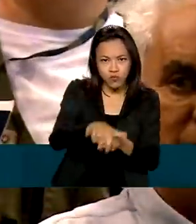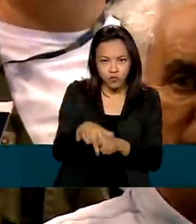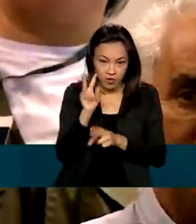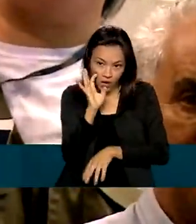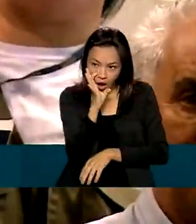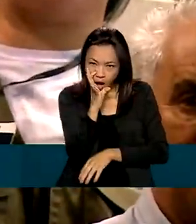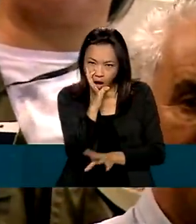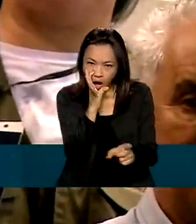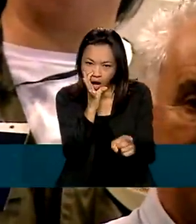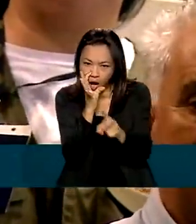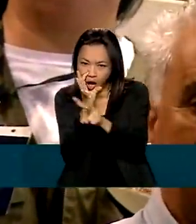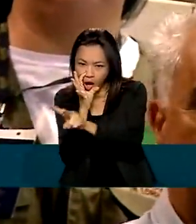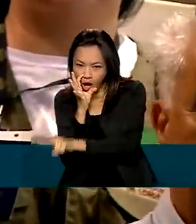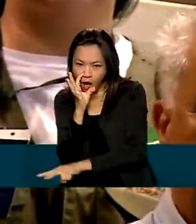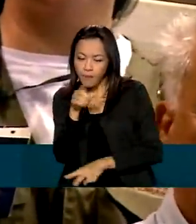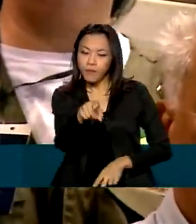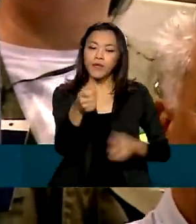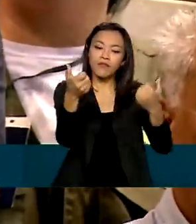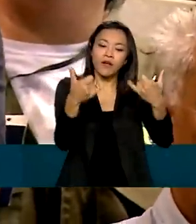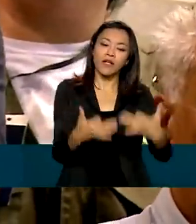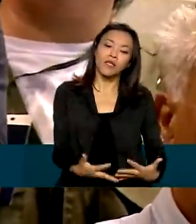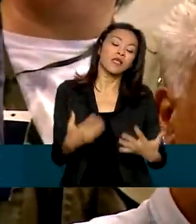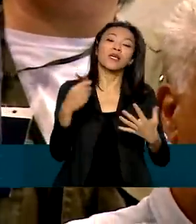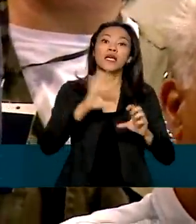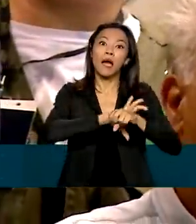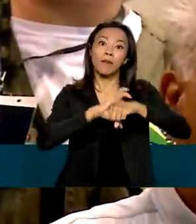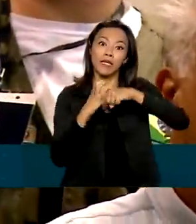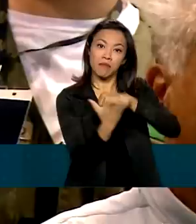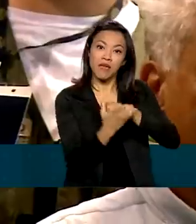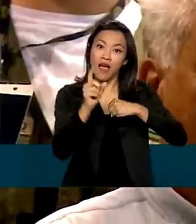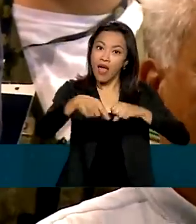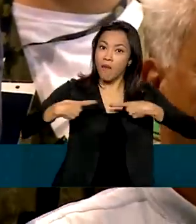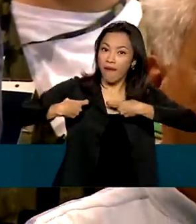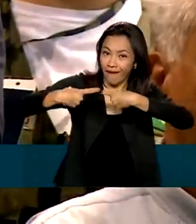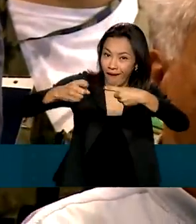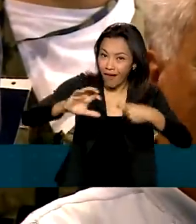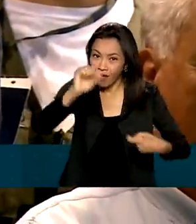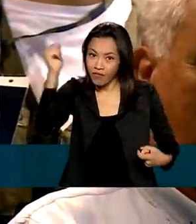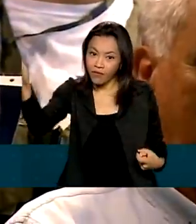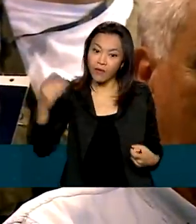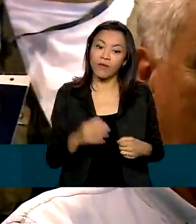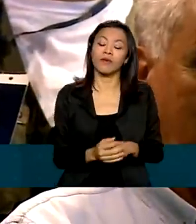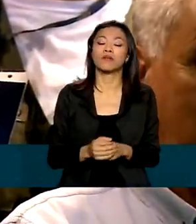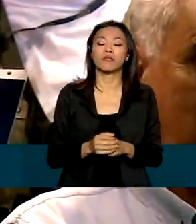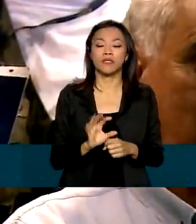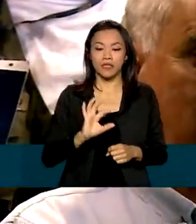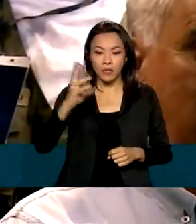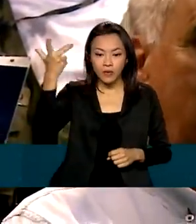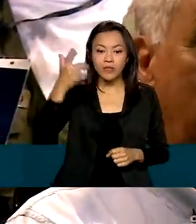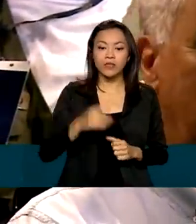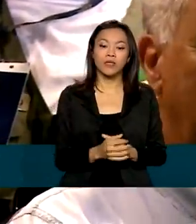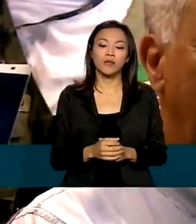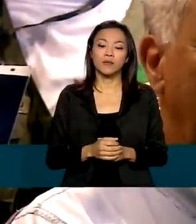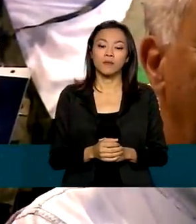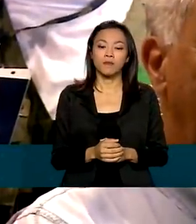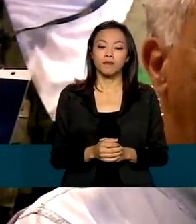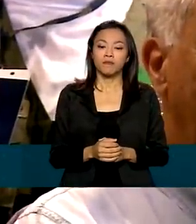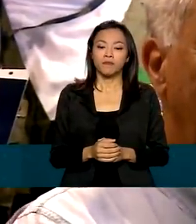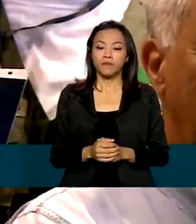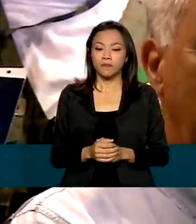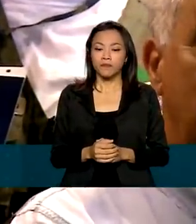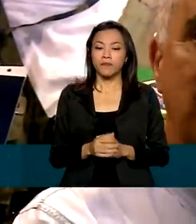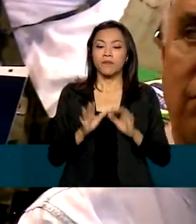A pandemia, uma guerra lá fora, uma crise, uma falta de água enorme, água e de água também.